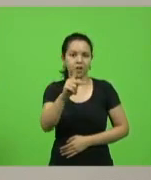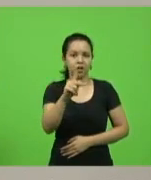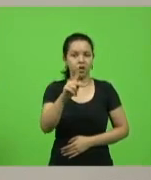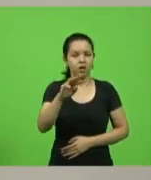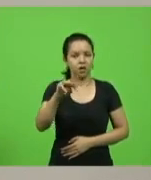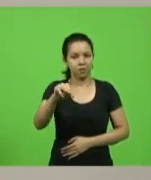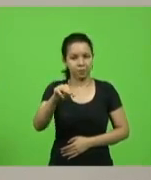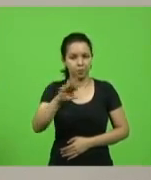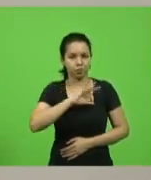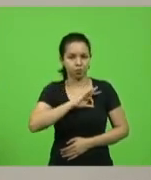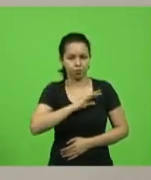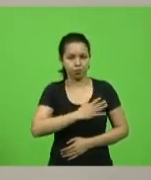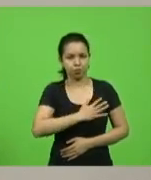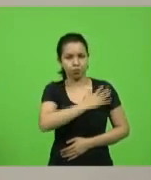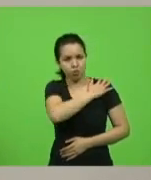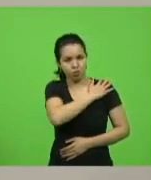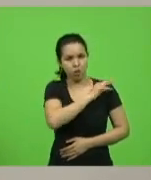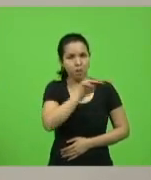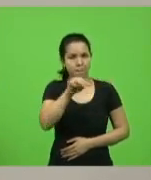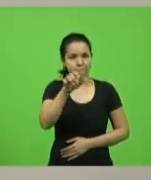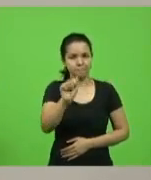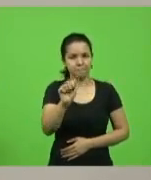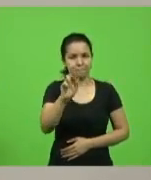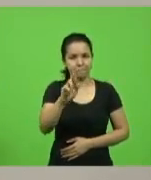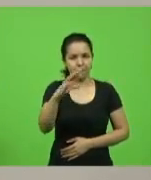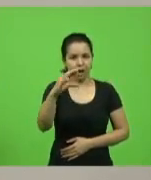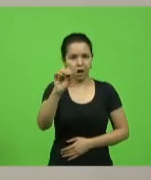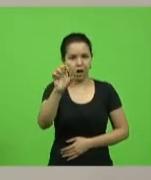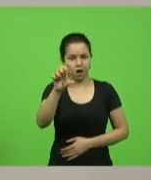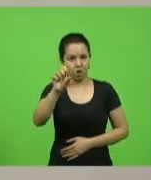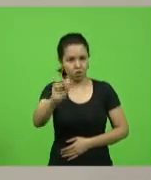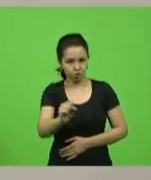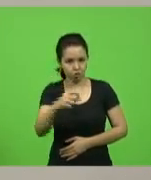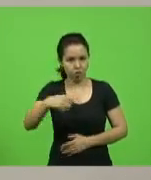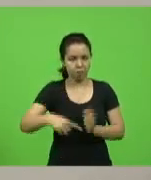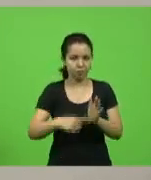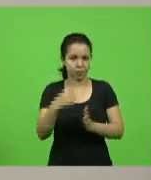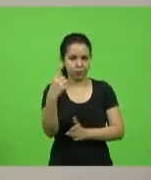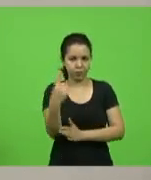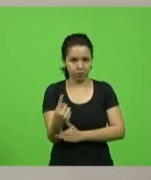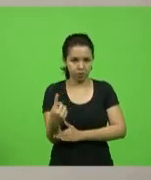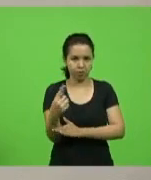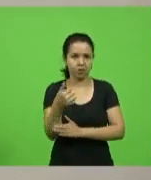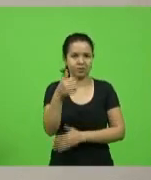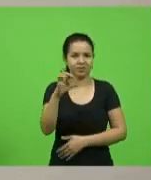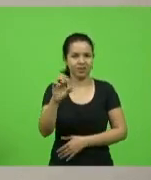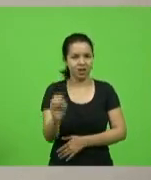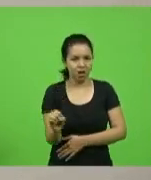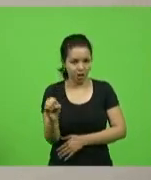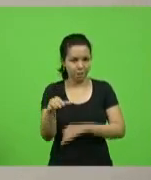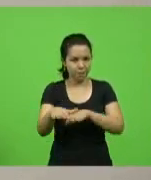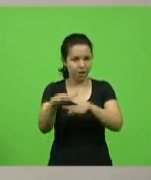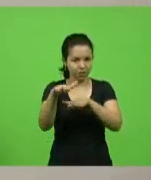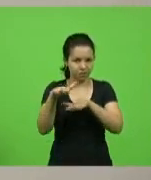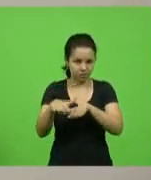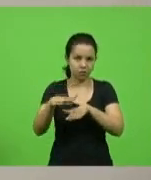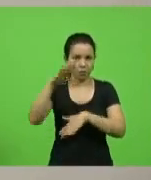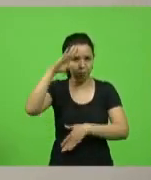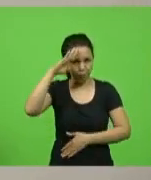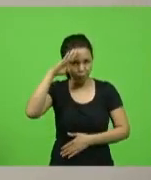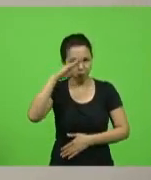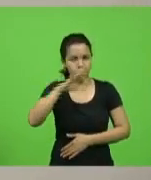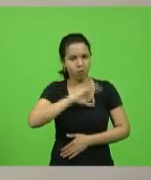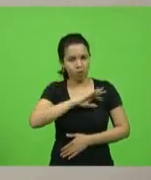Marco Joel Nils Luiz, a primeira companhia do décimo batalhão de polícia militar com sede no município de Blumenau,